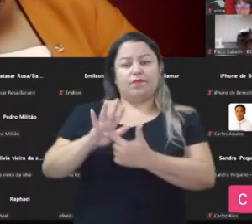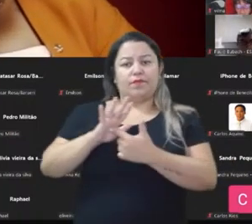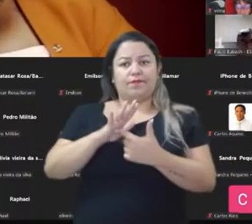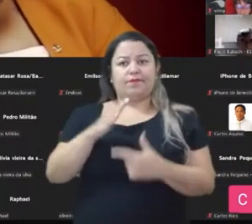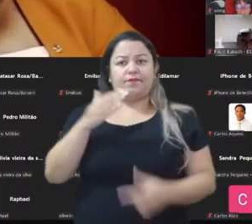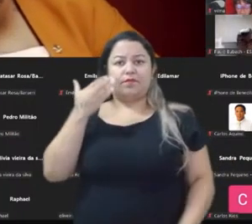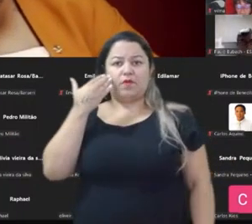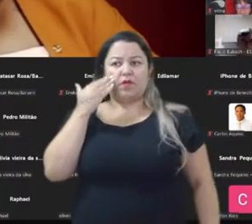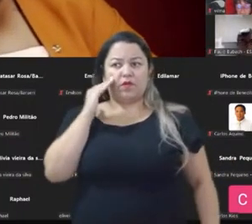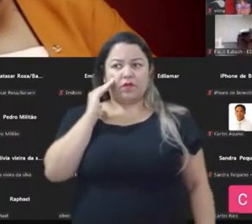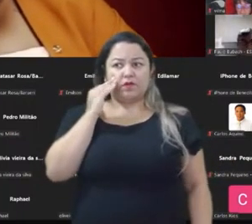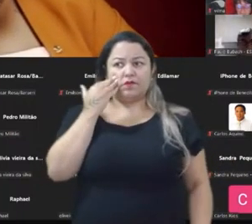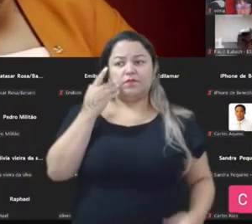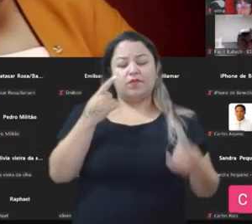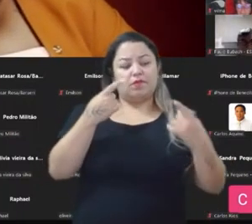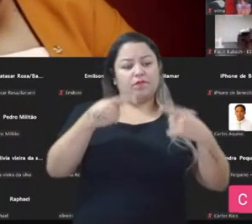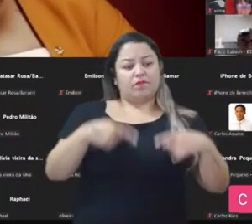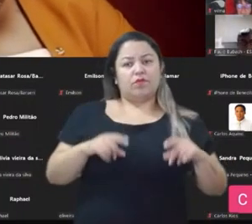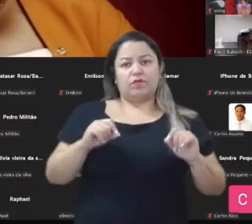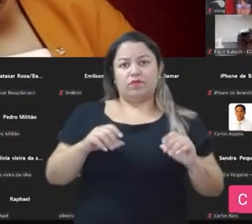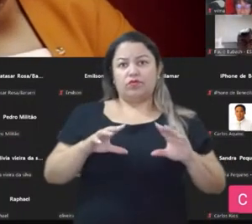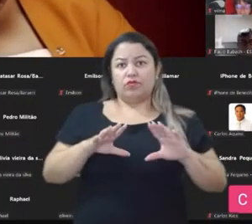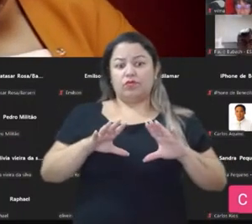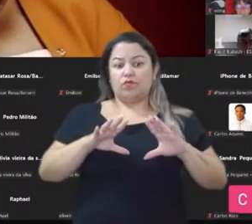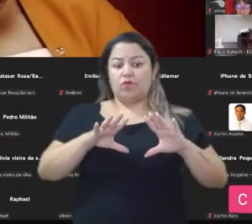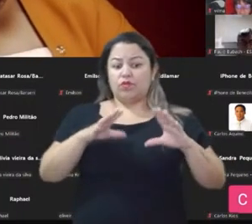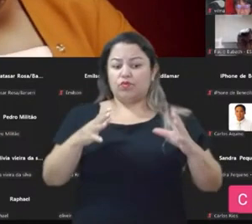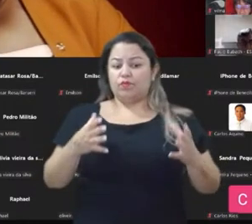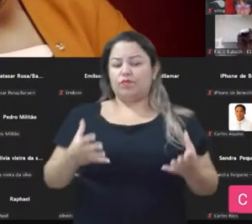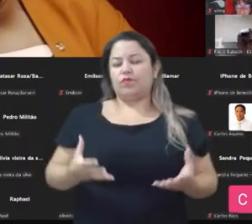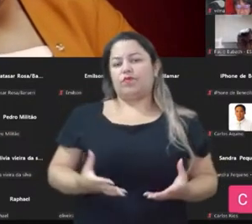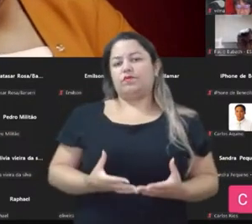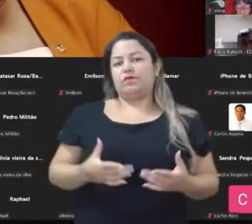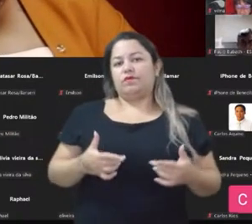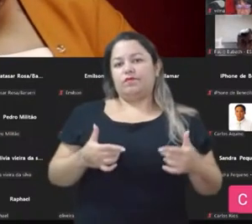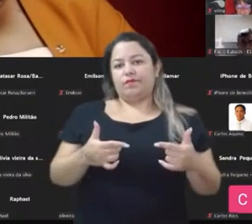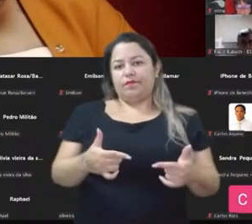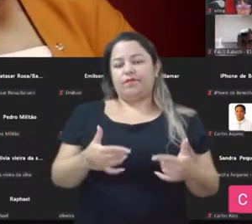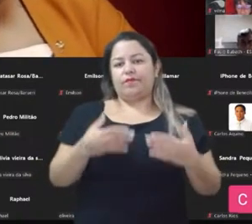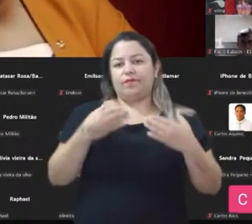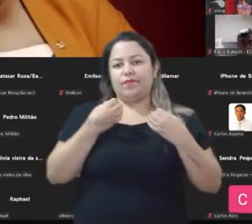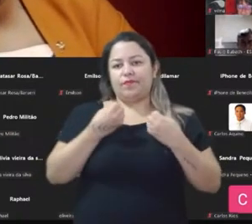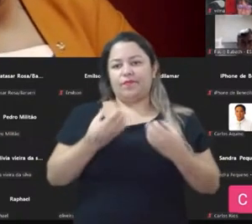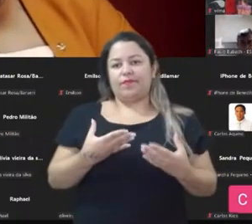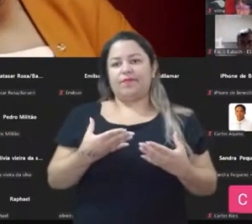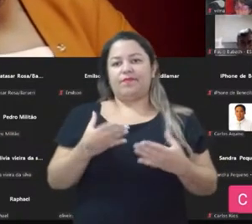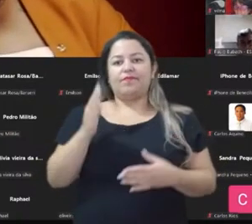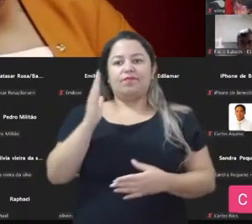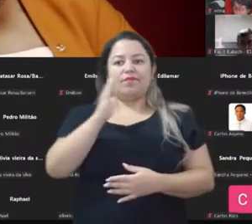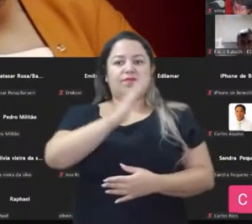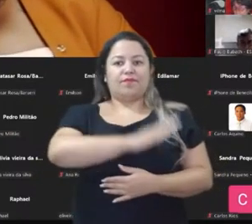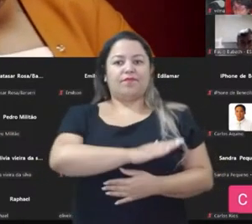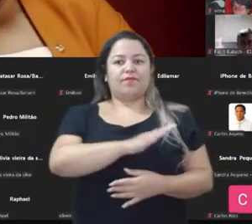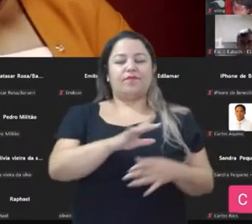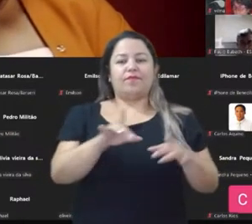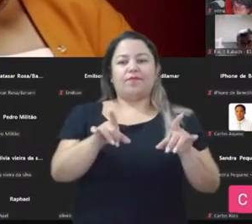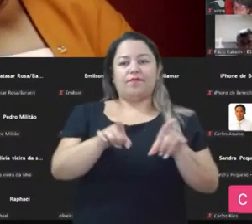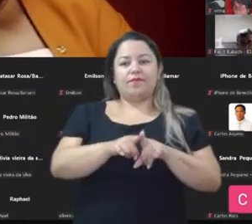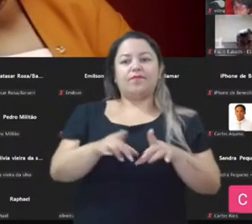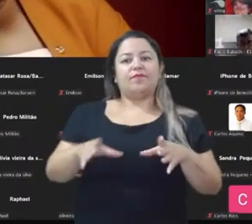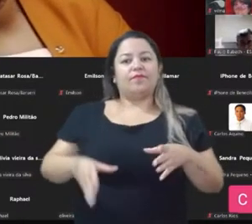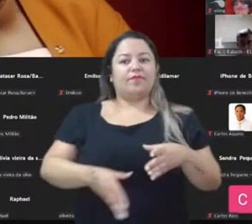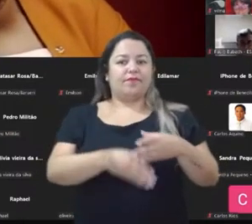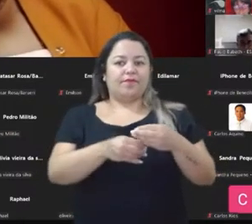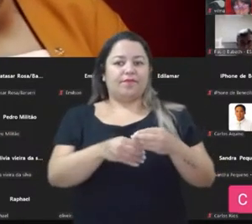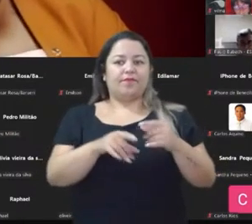maniqueísta da política e do mundo, é o tempo todo a luta do bem contra o mal. Essa calcificação traz para a gente na